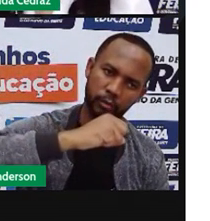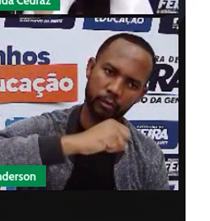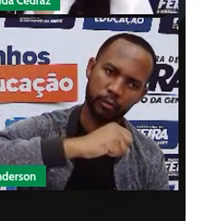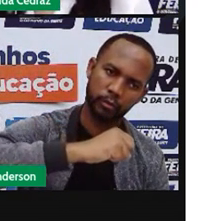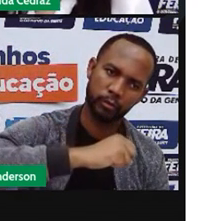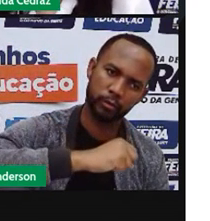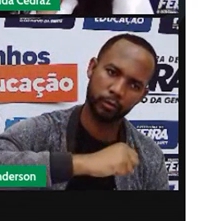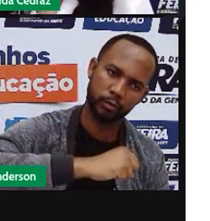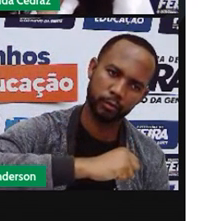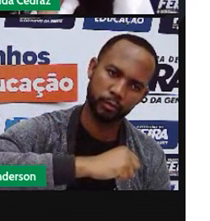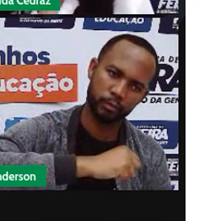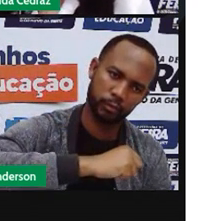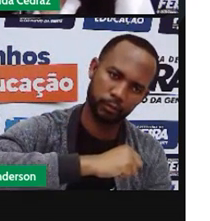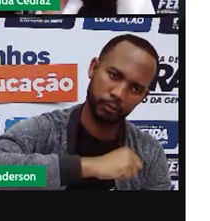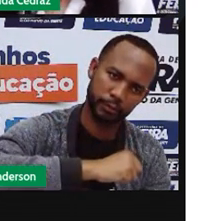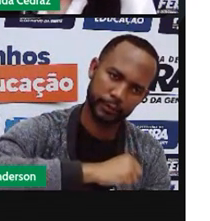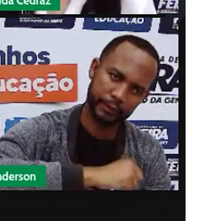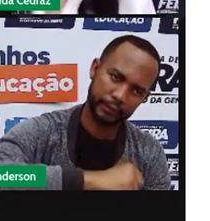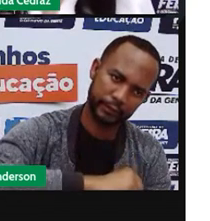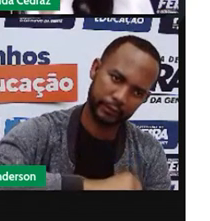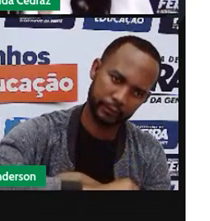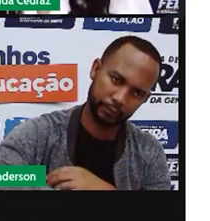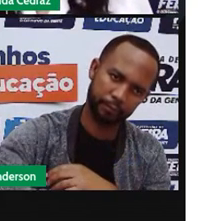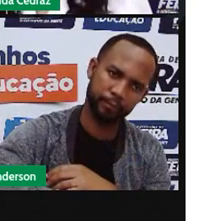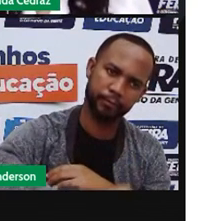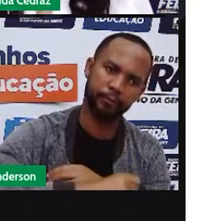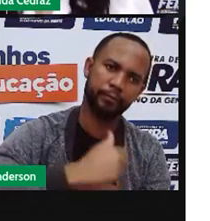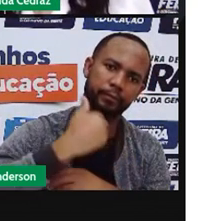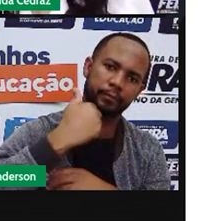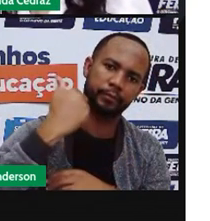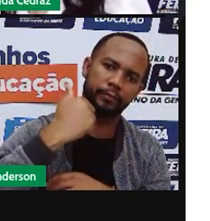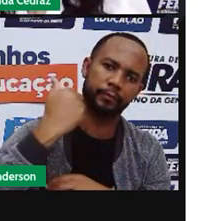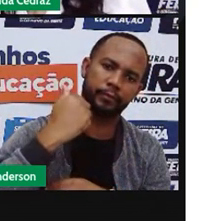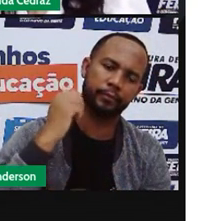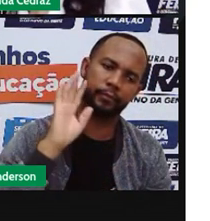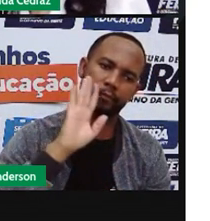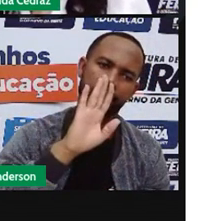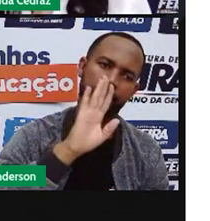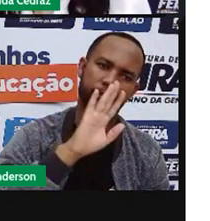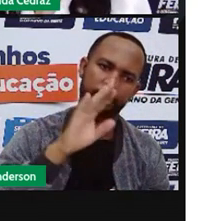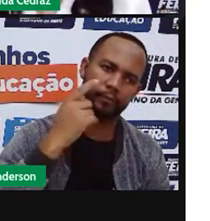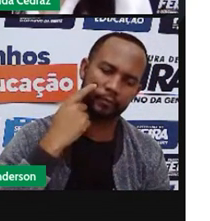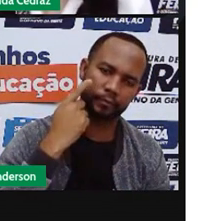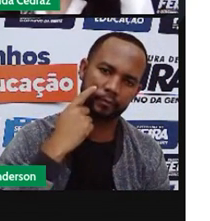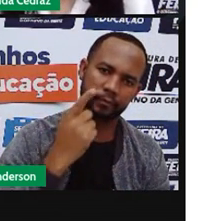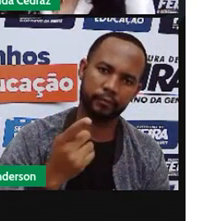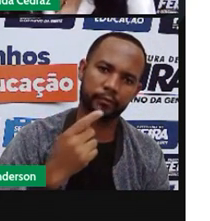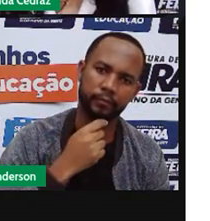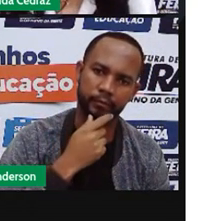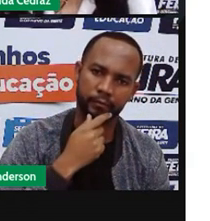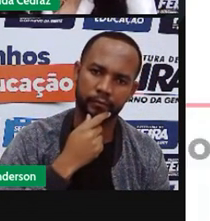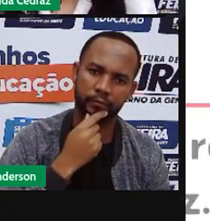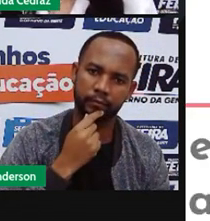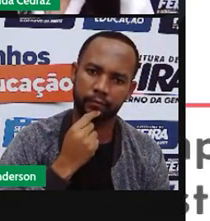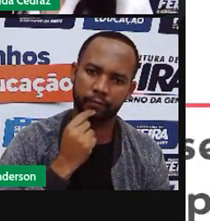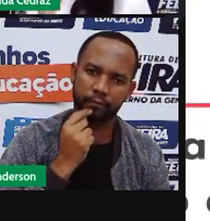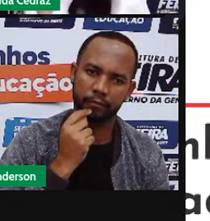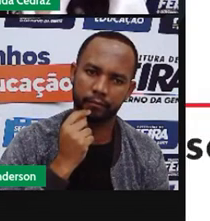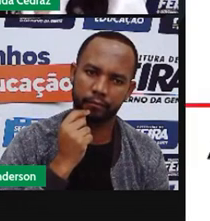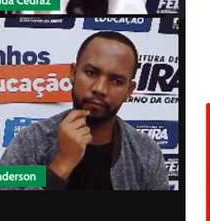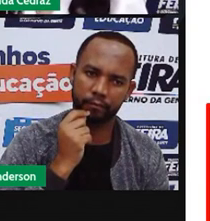Onde vai ficar projetada a sombra? Ao contrário, do lado direito. Muito bem.